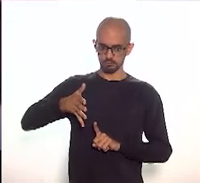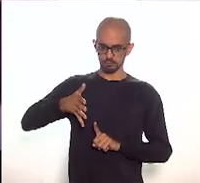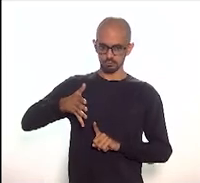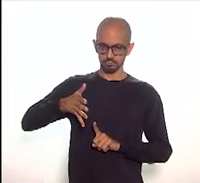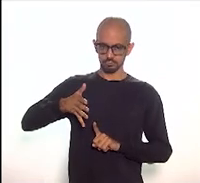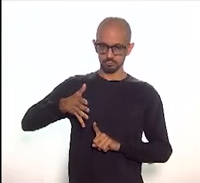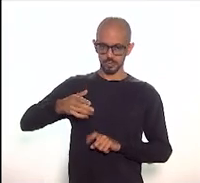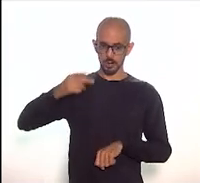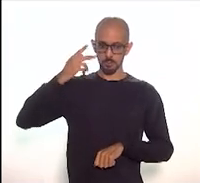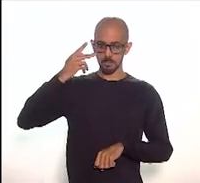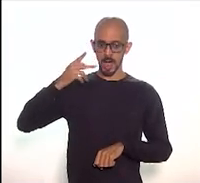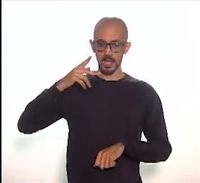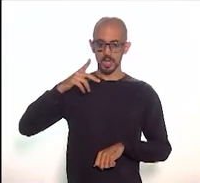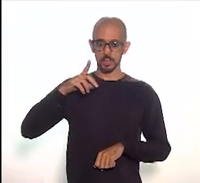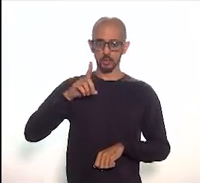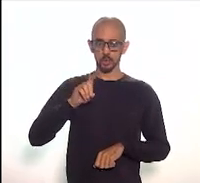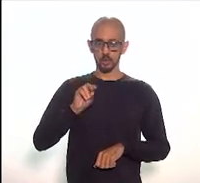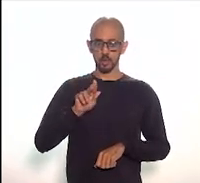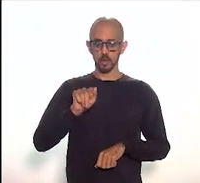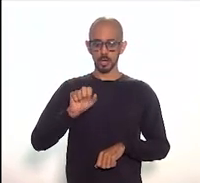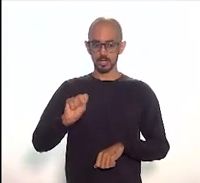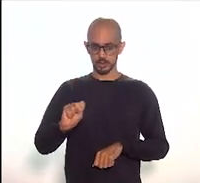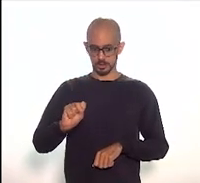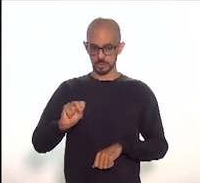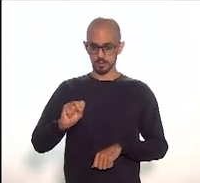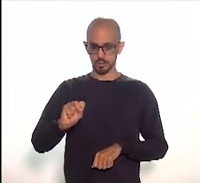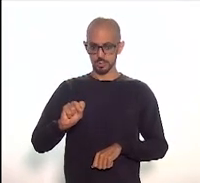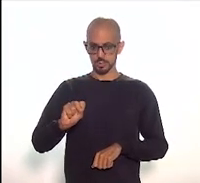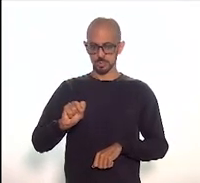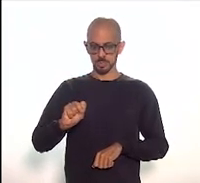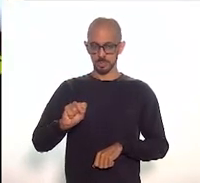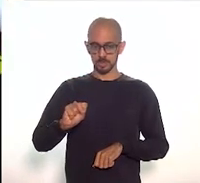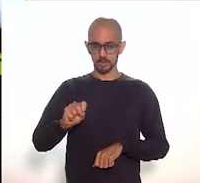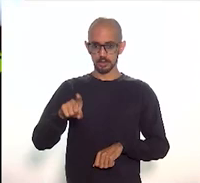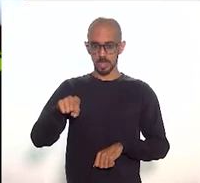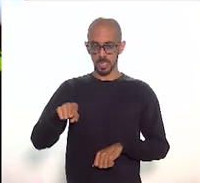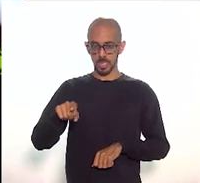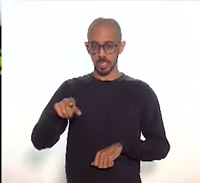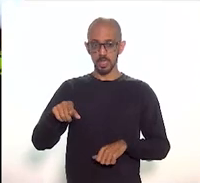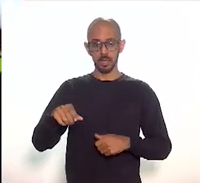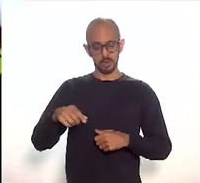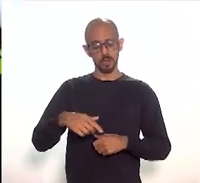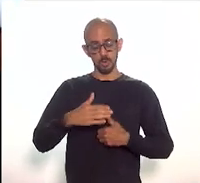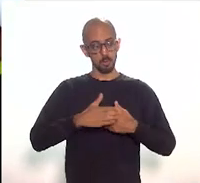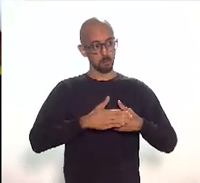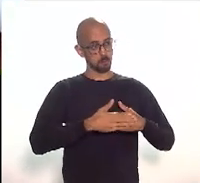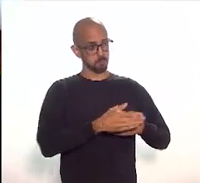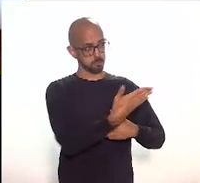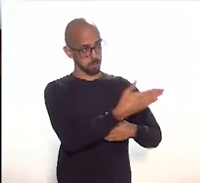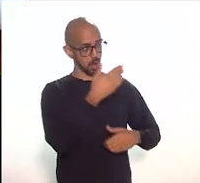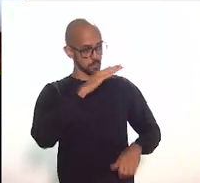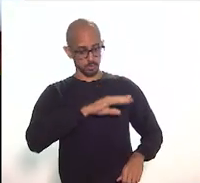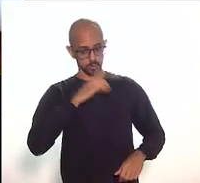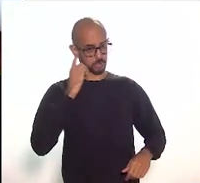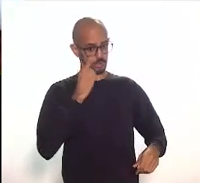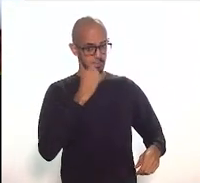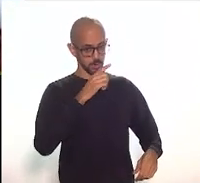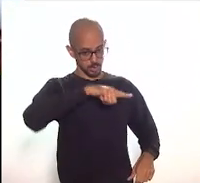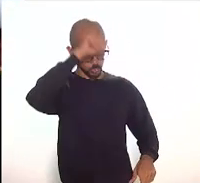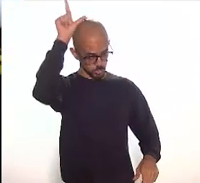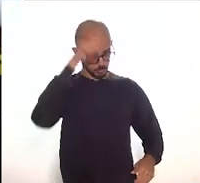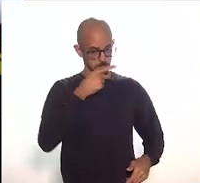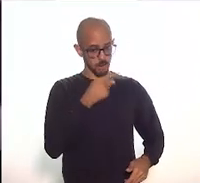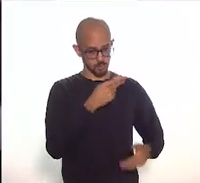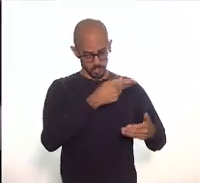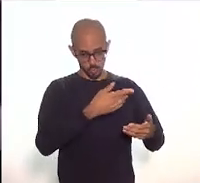Douglas Libório, como o próprio deputado Luiz Paulo colocou, quer dizer, teve